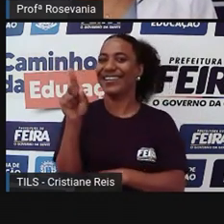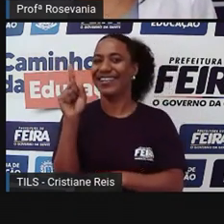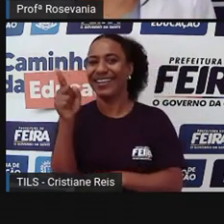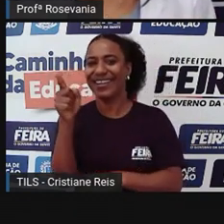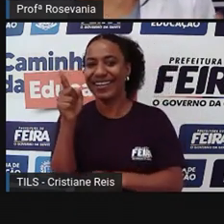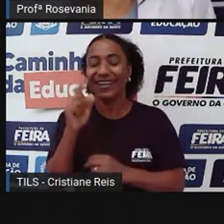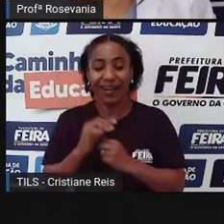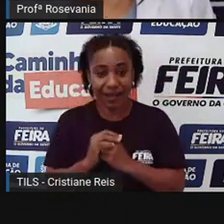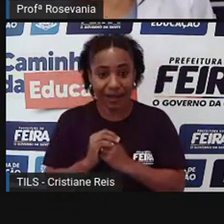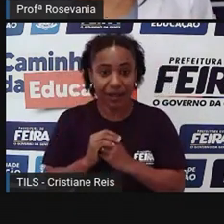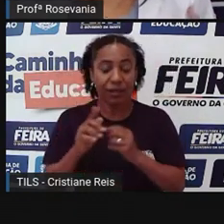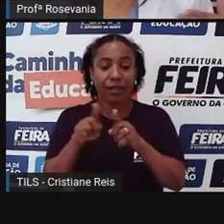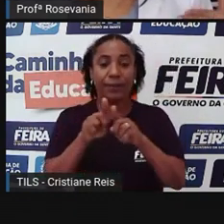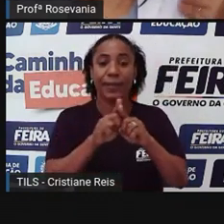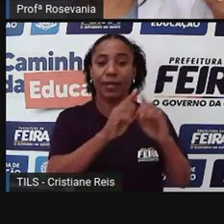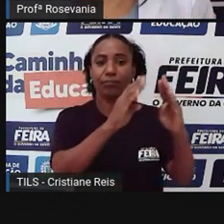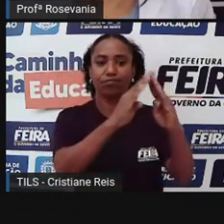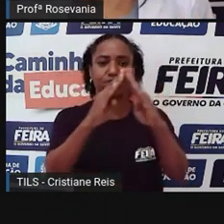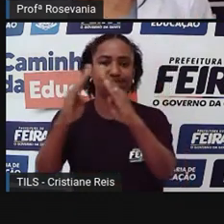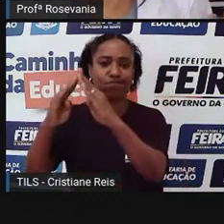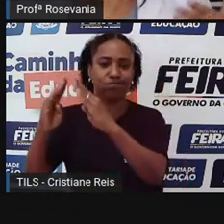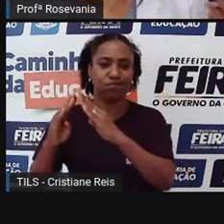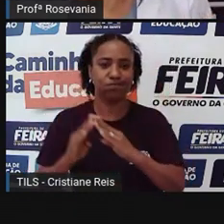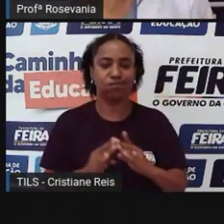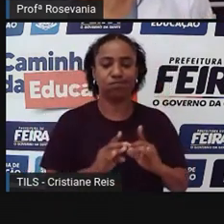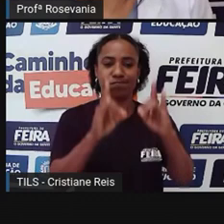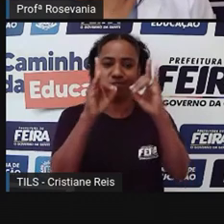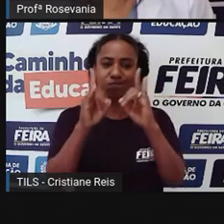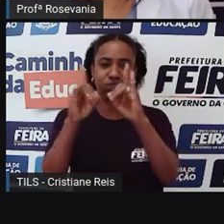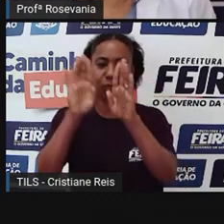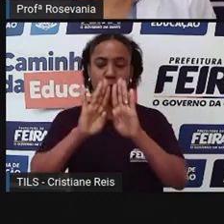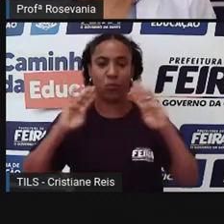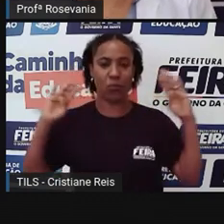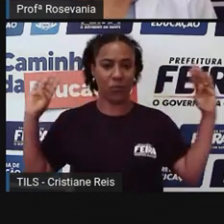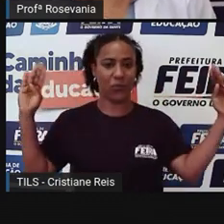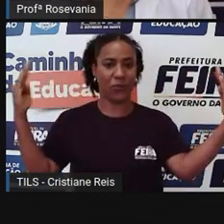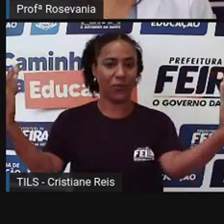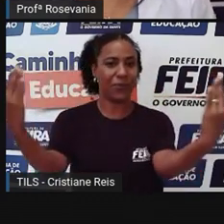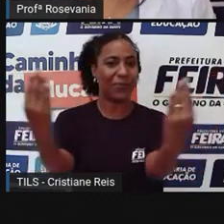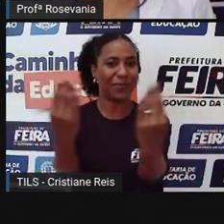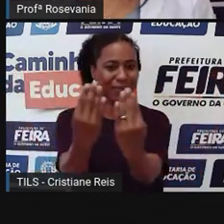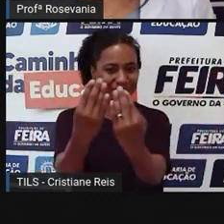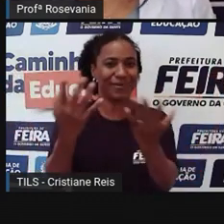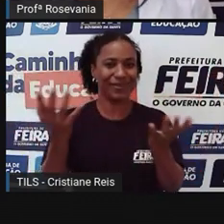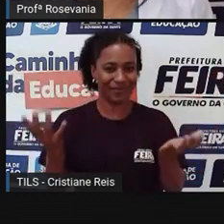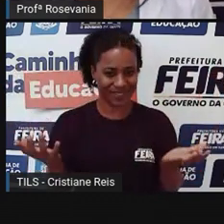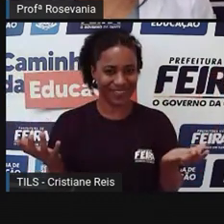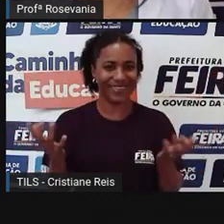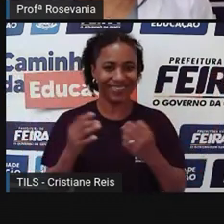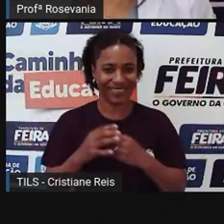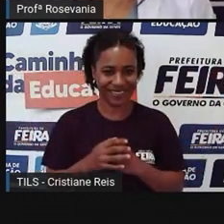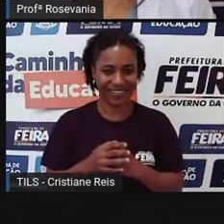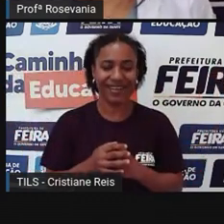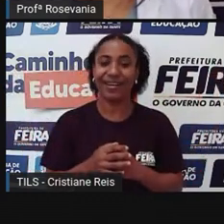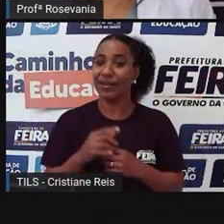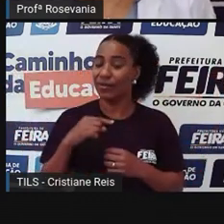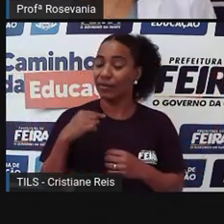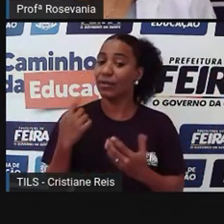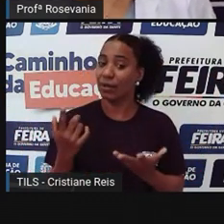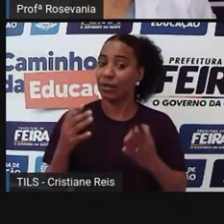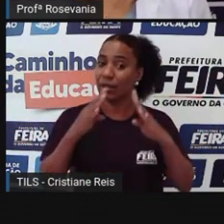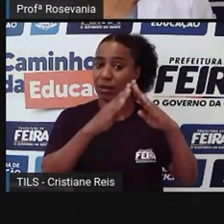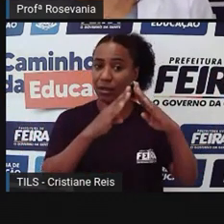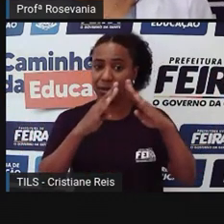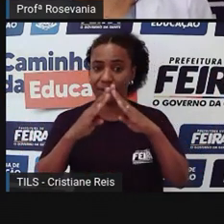Com bairros residenciais, com pessoas morando em apartamentos, né, que não é a nossa característica, a gente tem mais